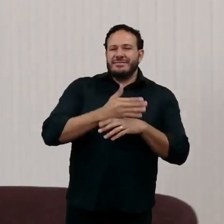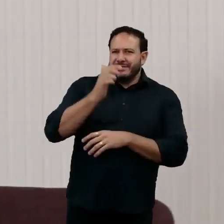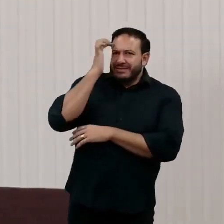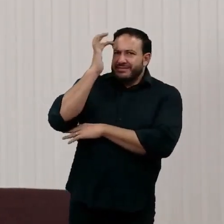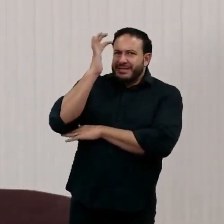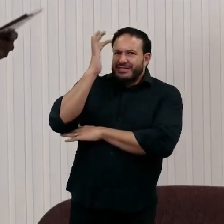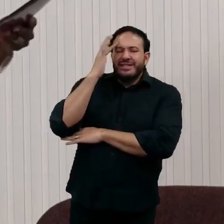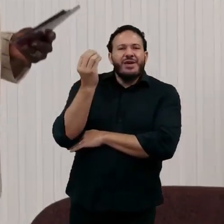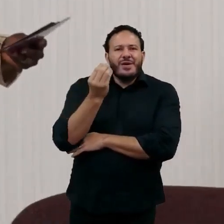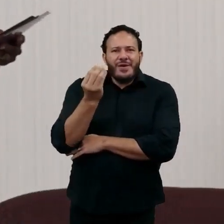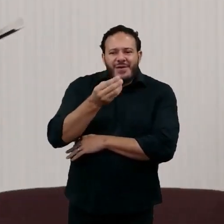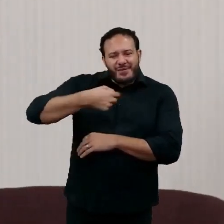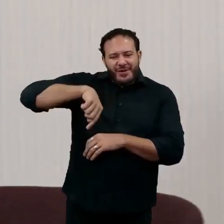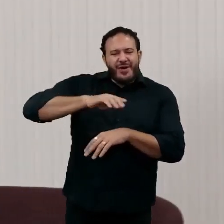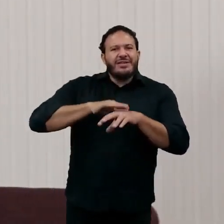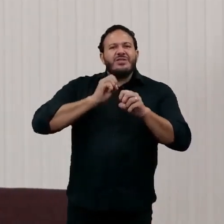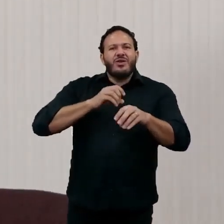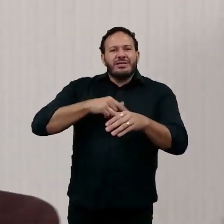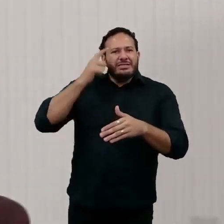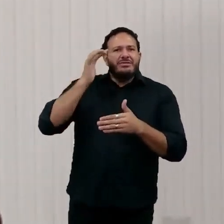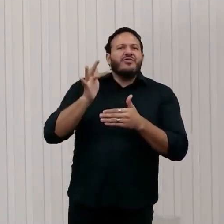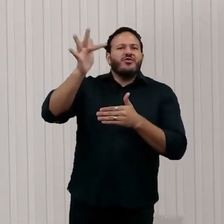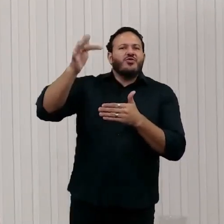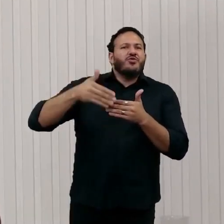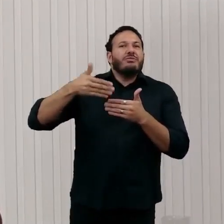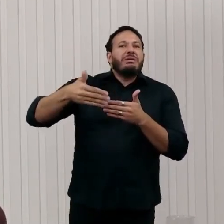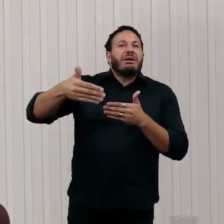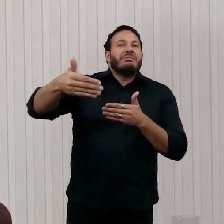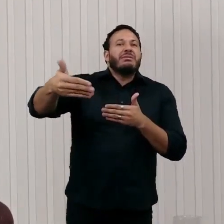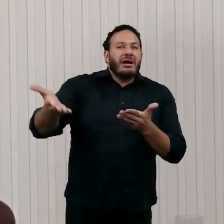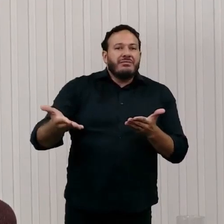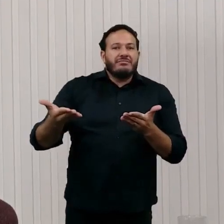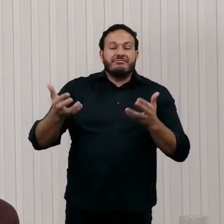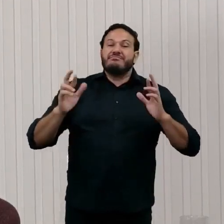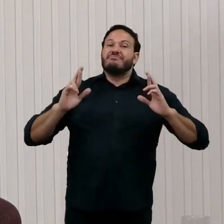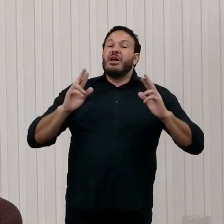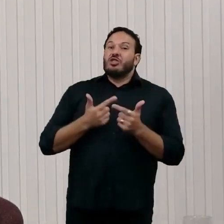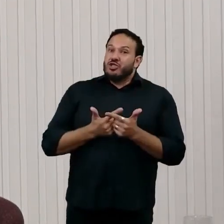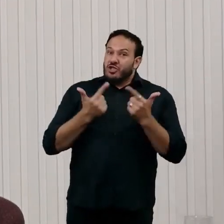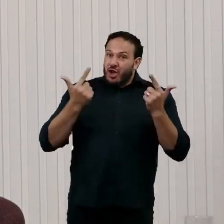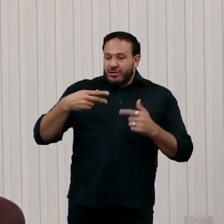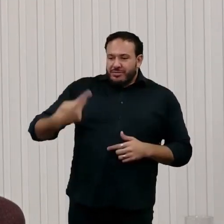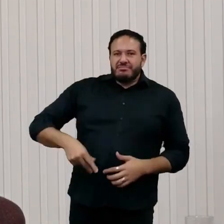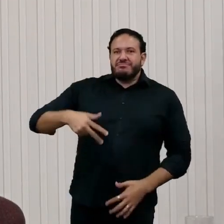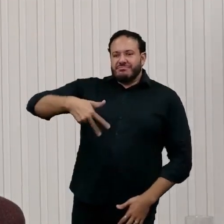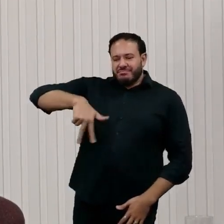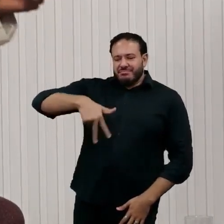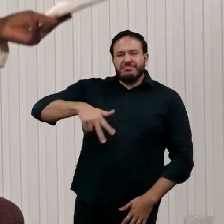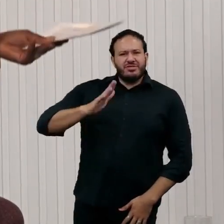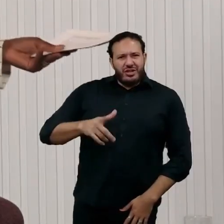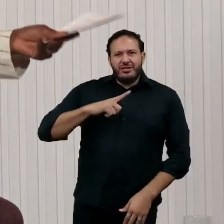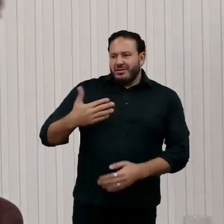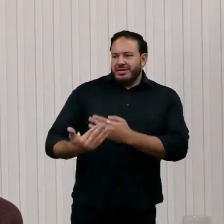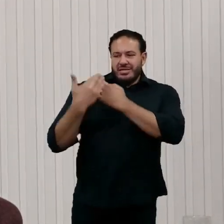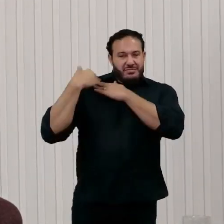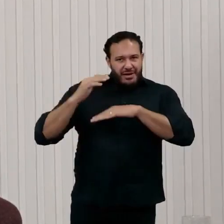precisar evoluir daqui para frente ainda bem que a Fundação Telefônica Vivo tem esse papel de digitalizar para